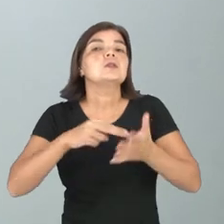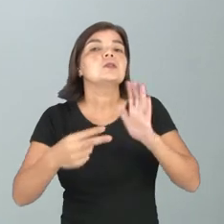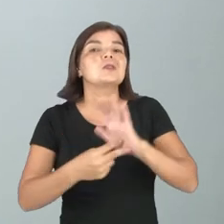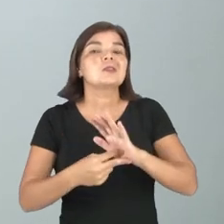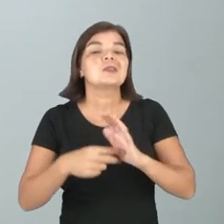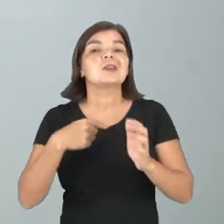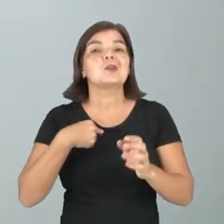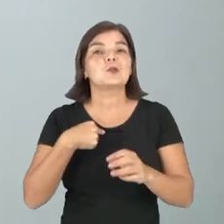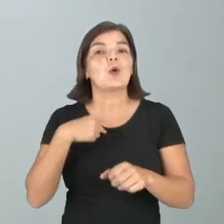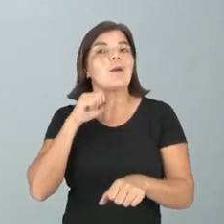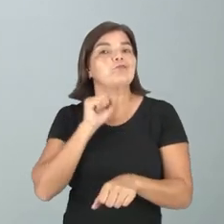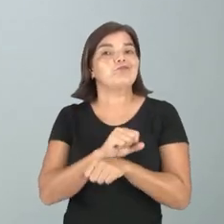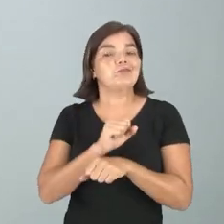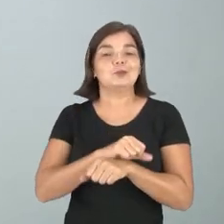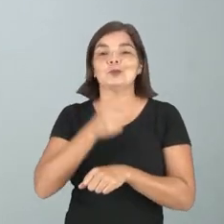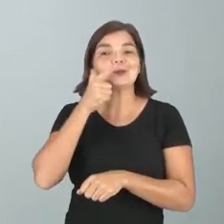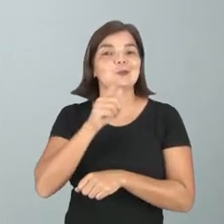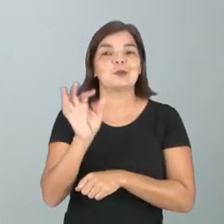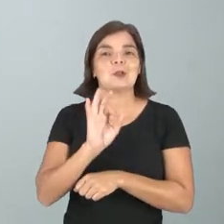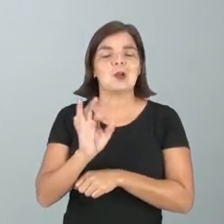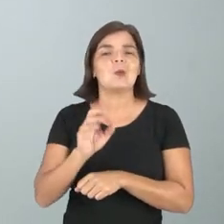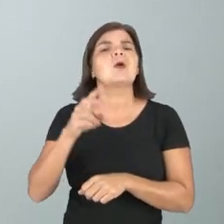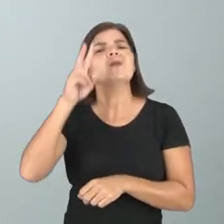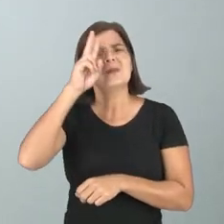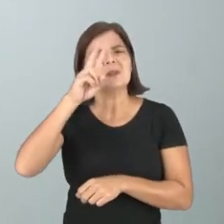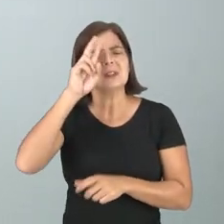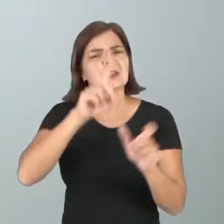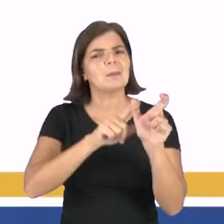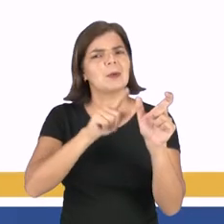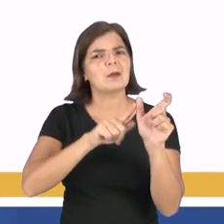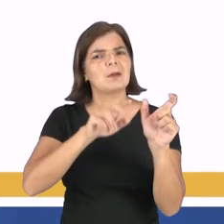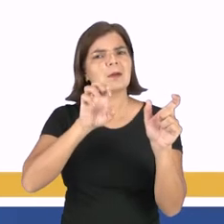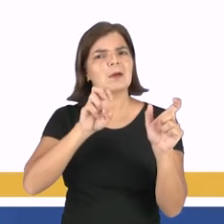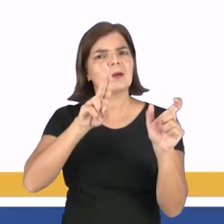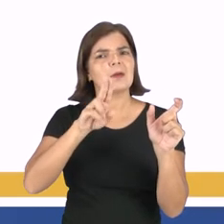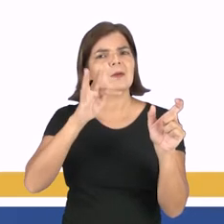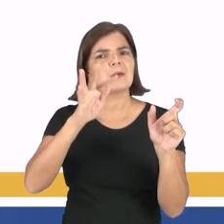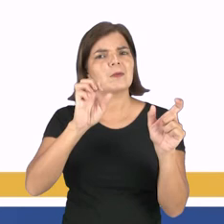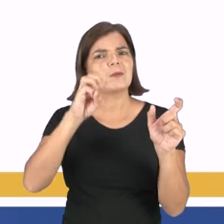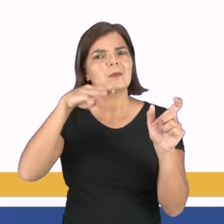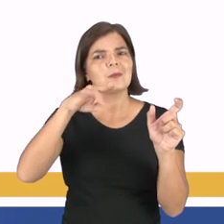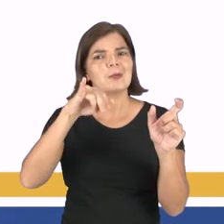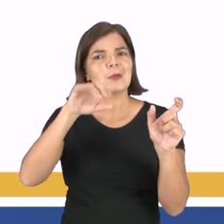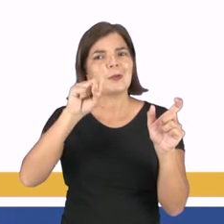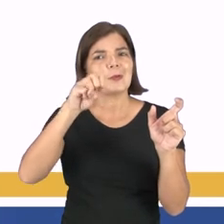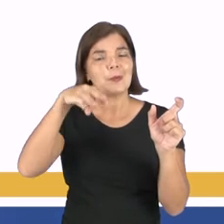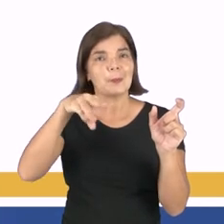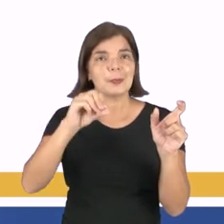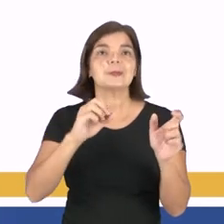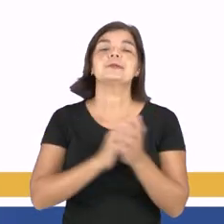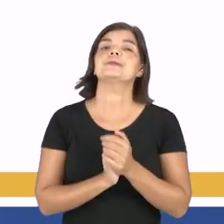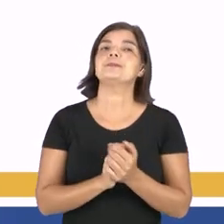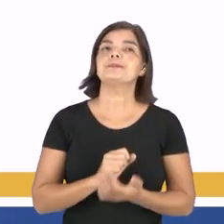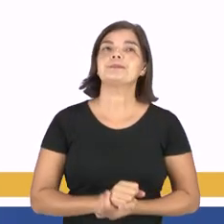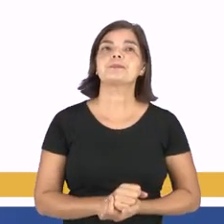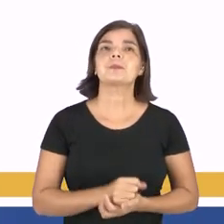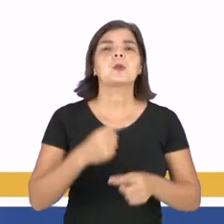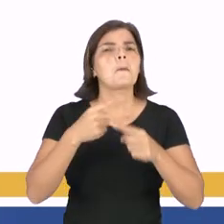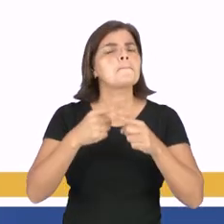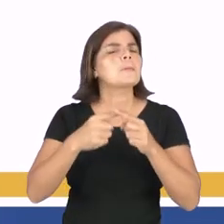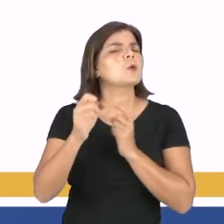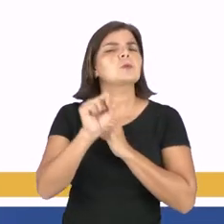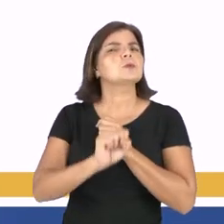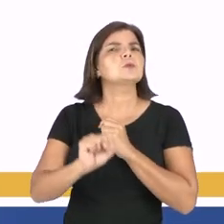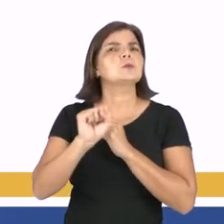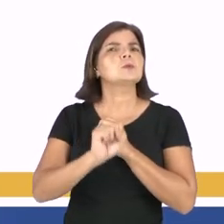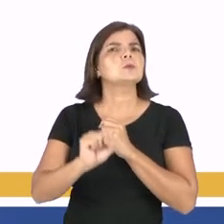Vocês lembram o que é o eufemismo? Vamos lá. Questão número dois. Por que solteira se trata